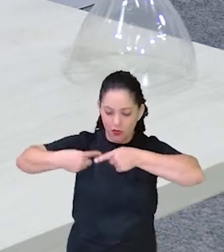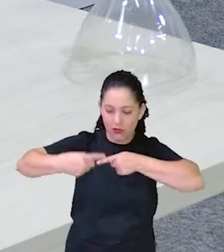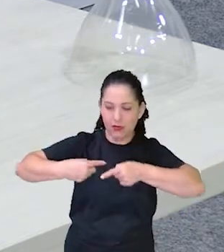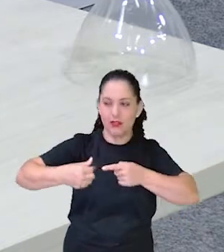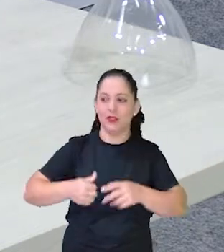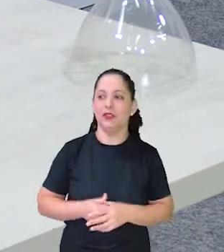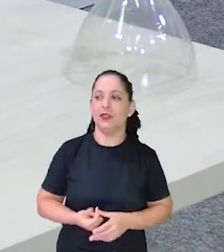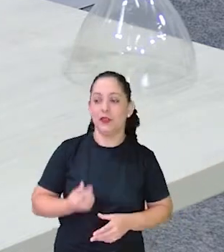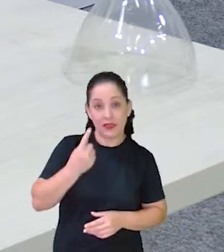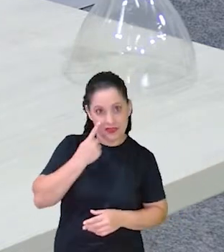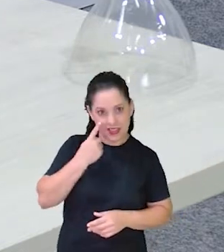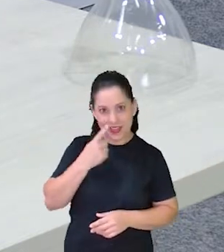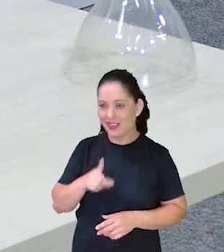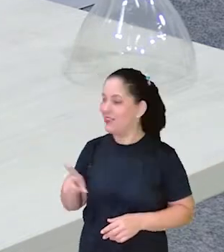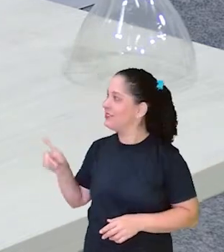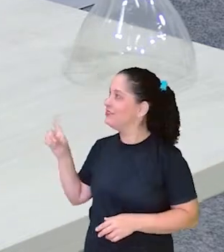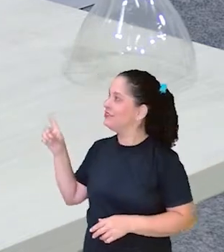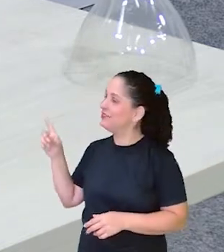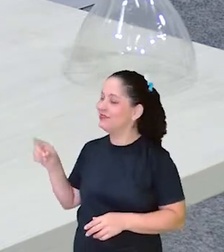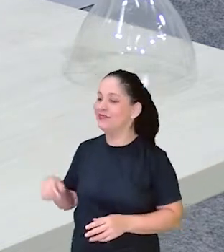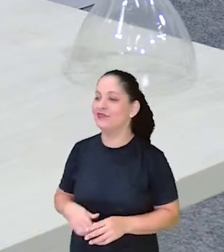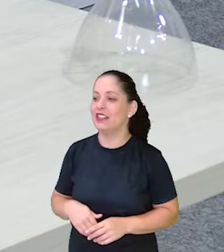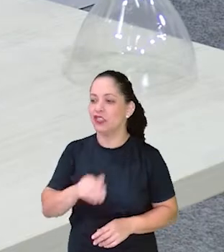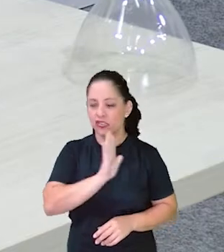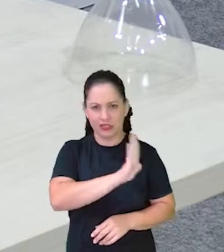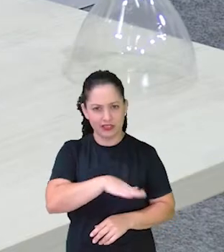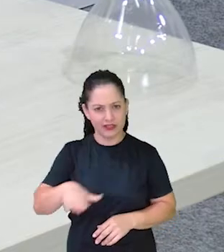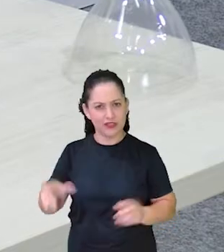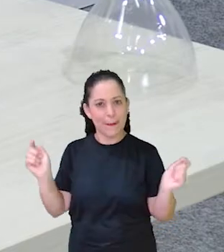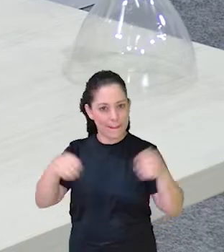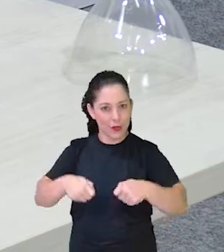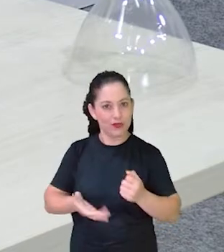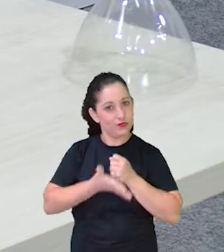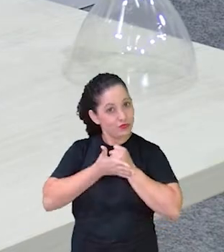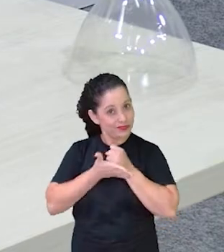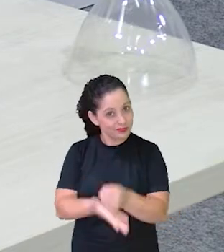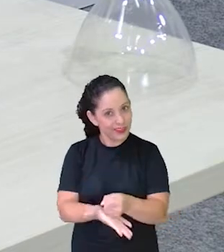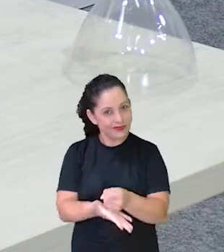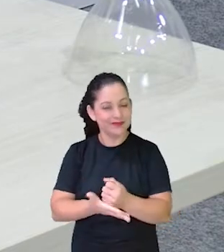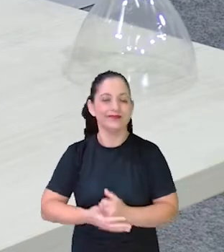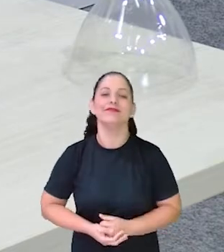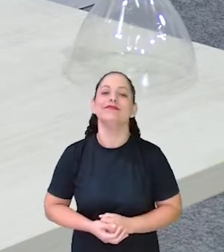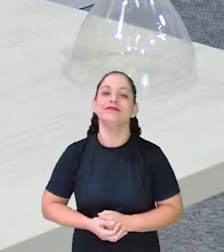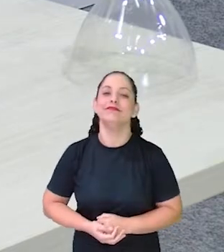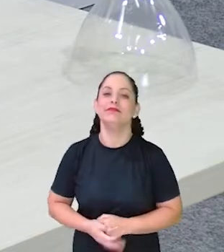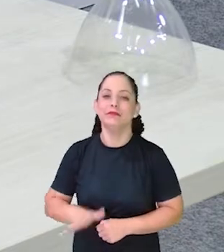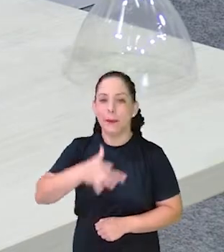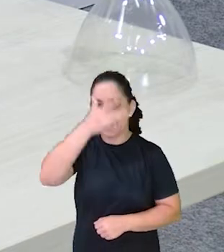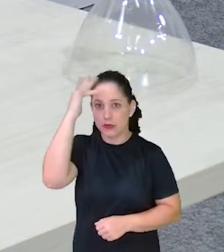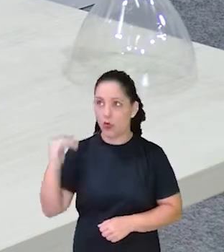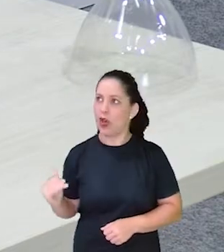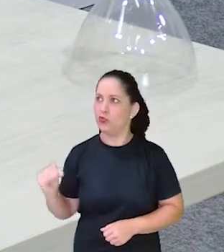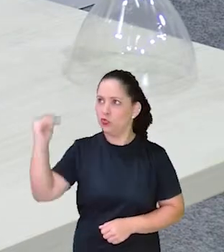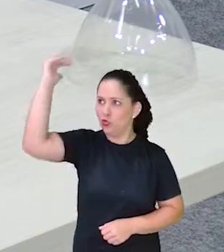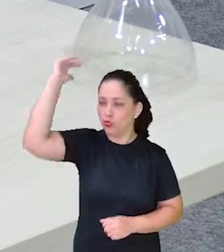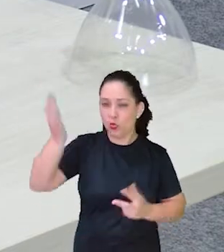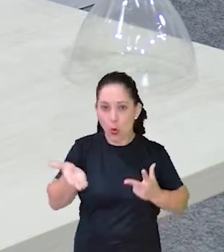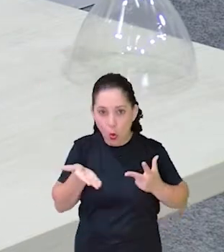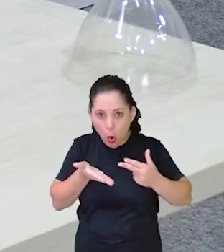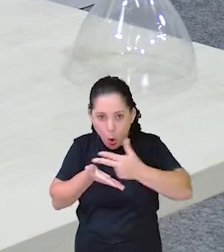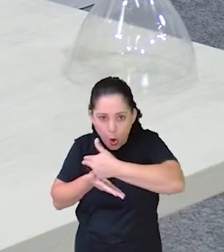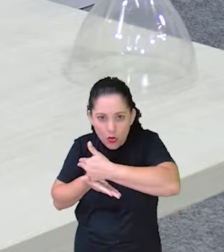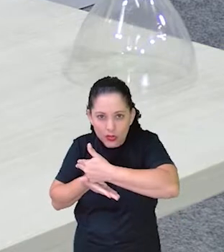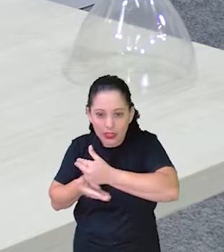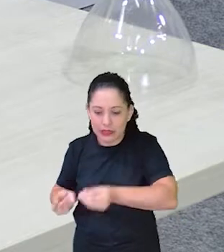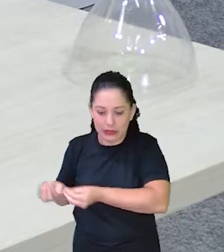Venho na outra Ó Criançada Pode fazer isso também Então o adulto Auxilia no corte Passa pra